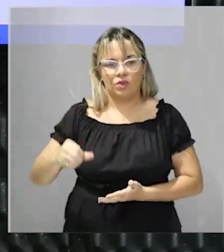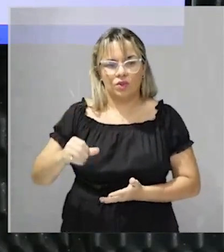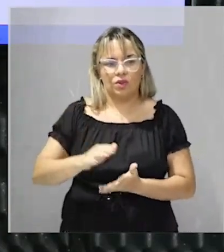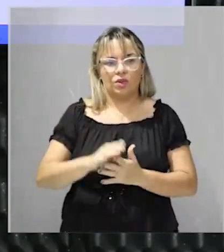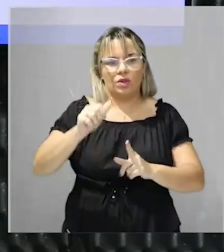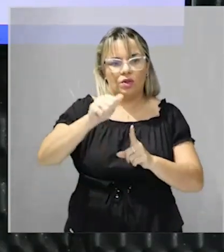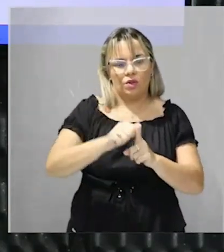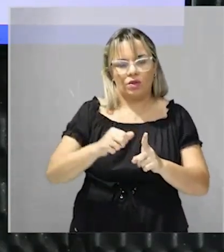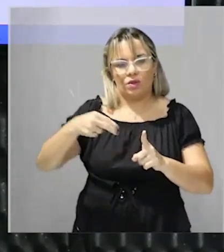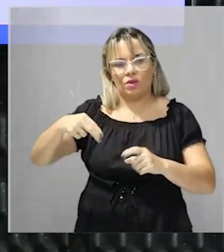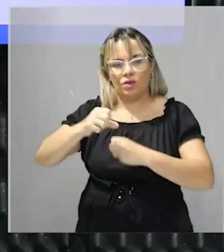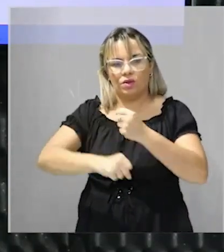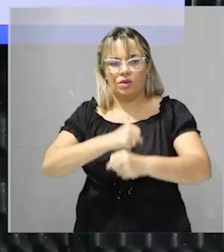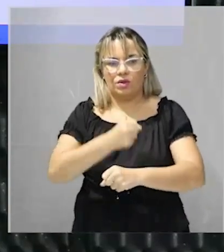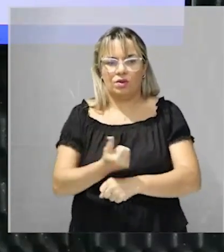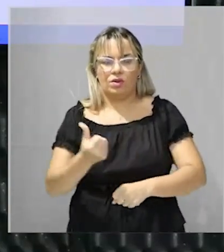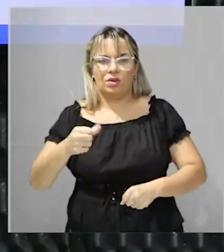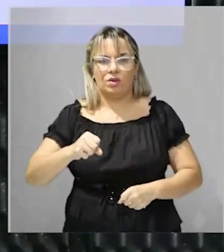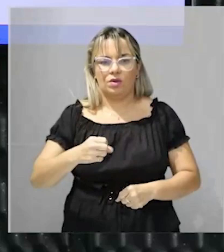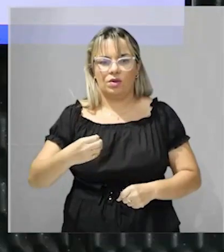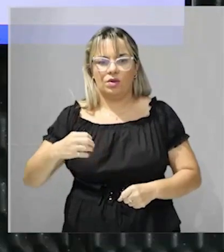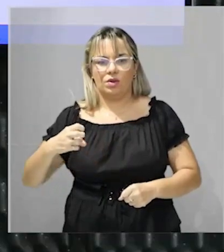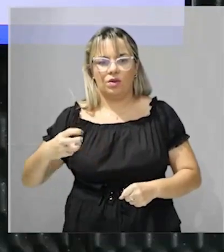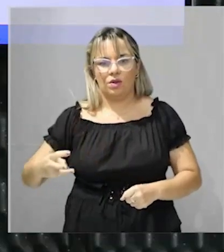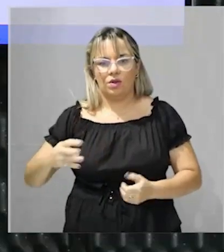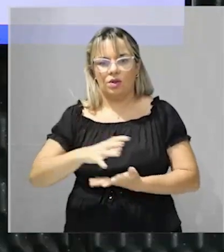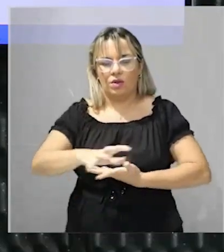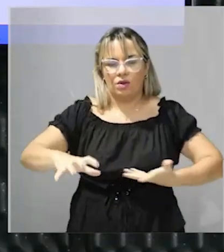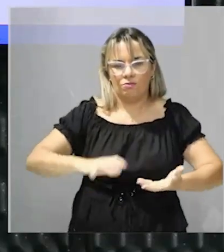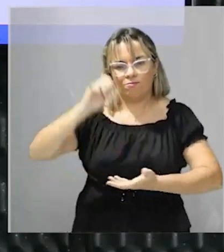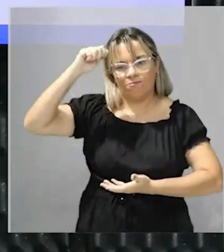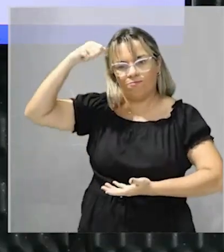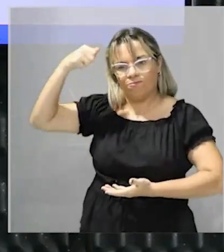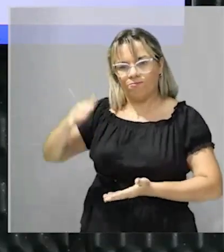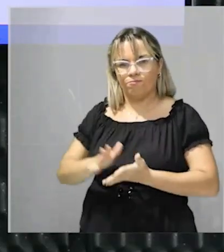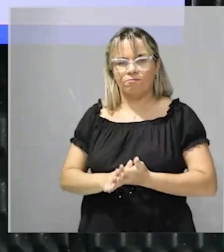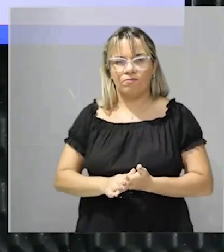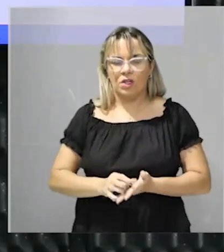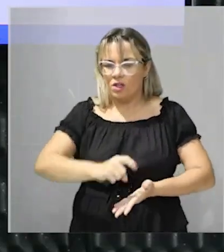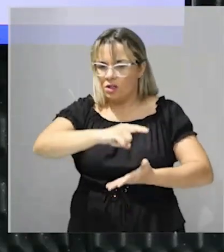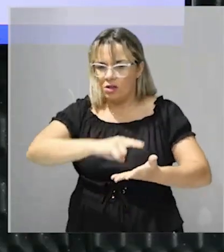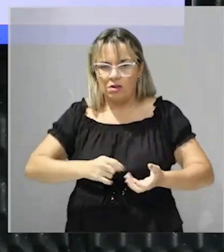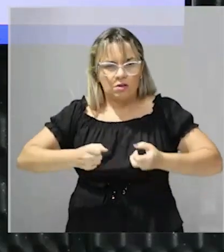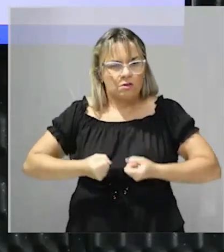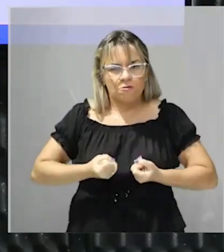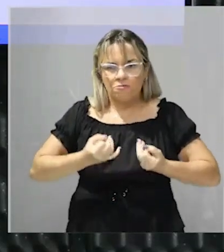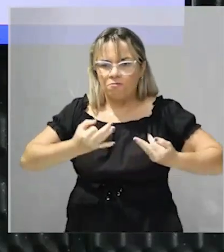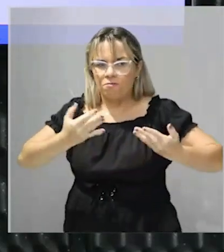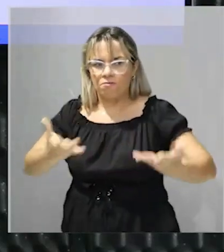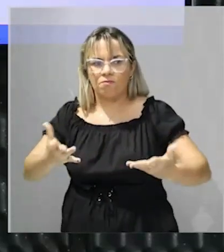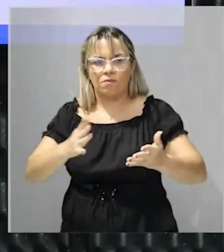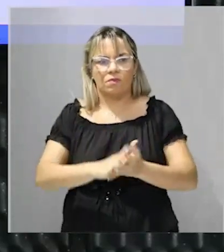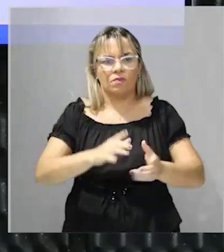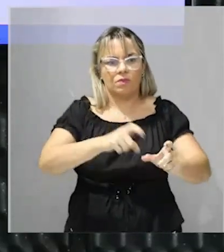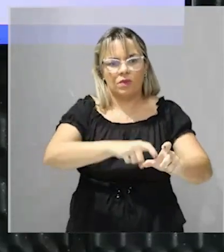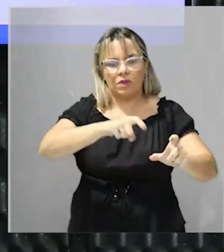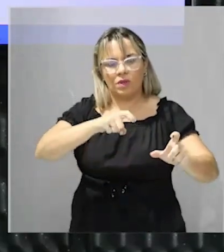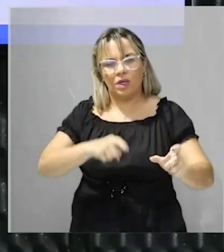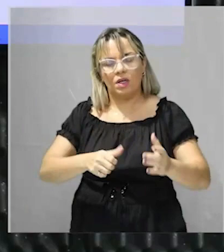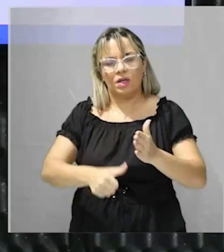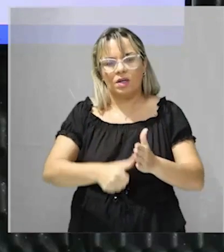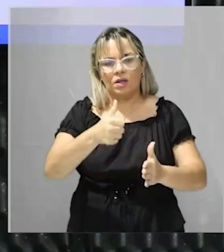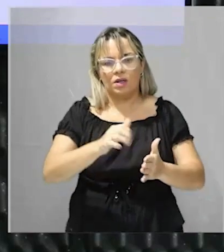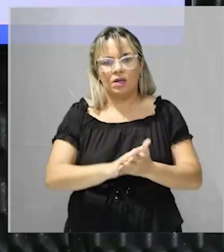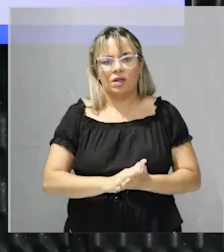evolucionários negros divulgaram uma declaração preliminar de dependência a 31 de dezembro foi lida